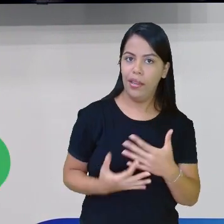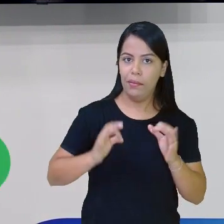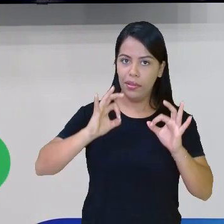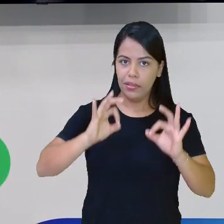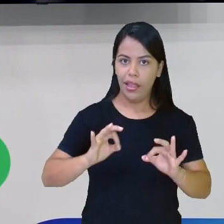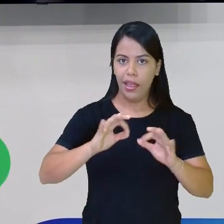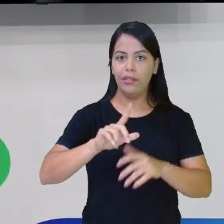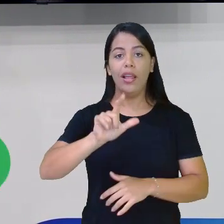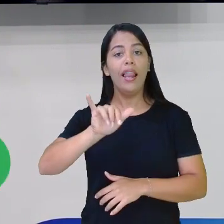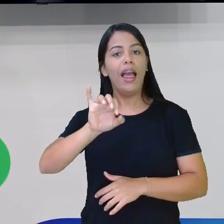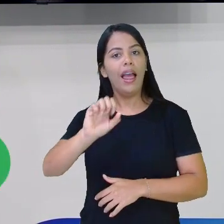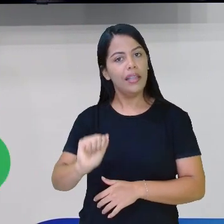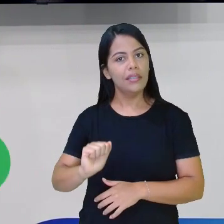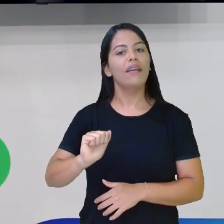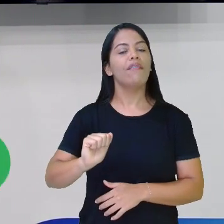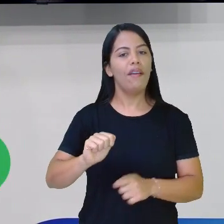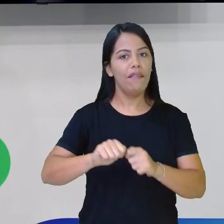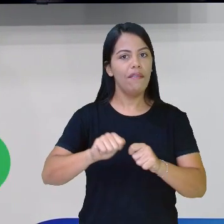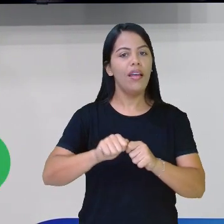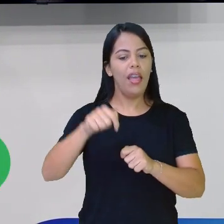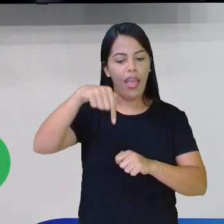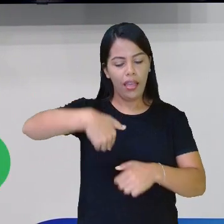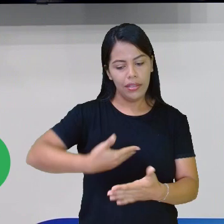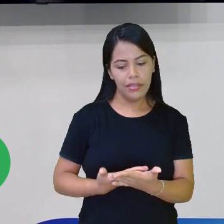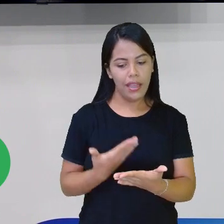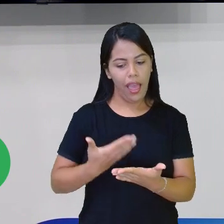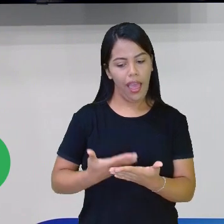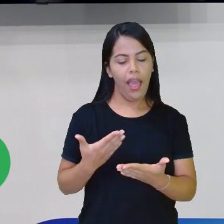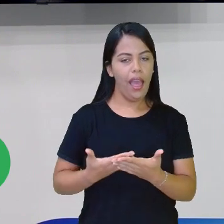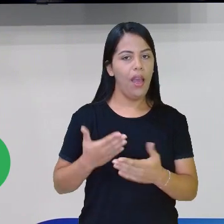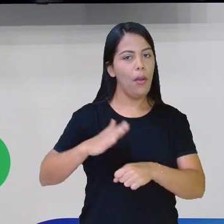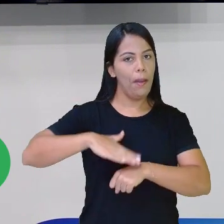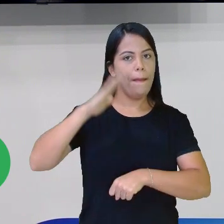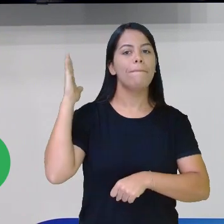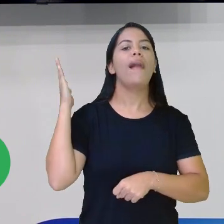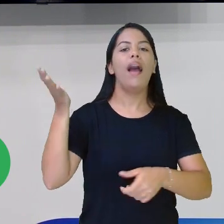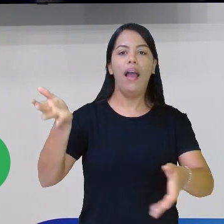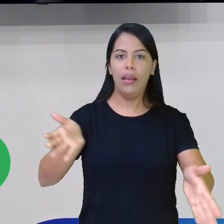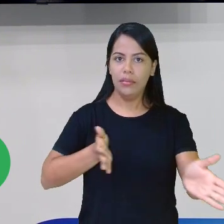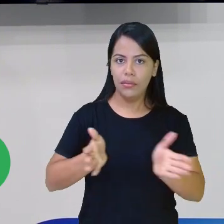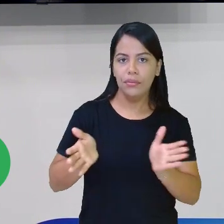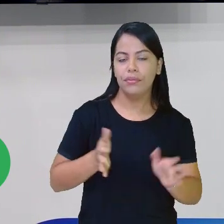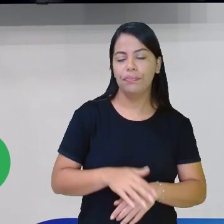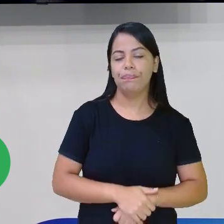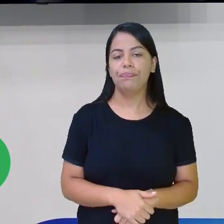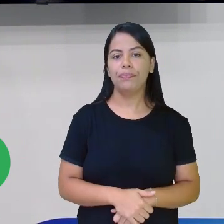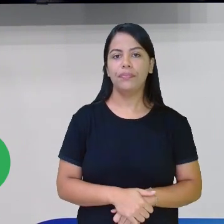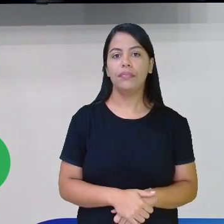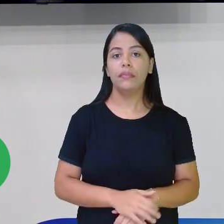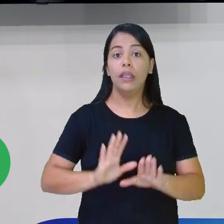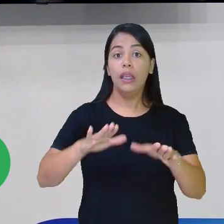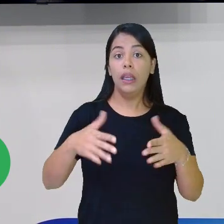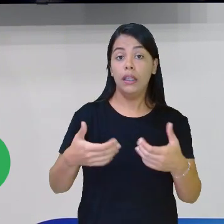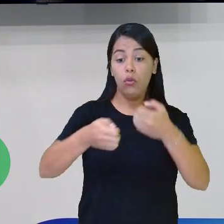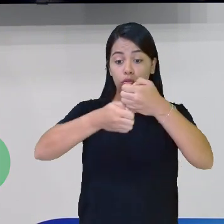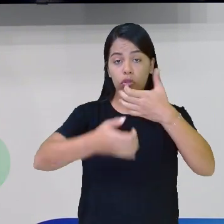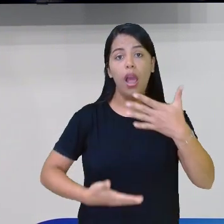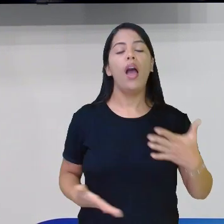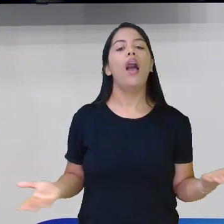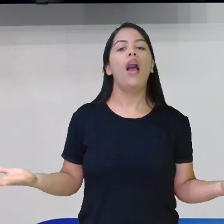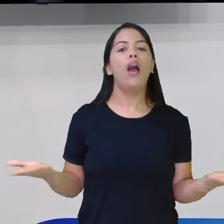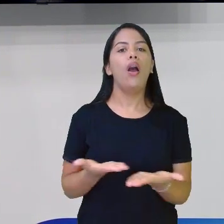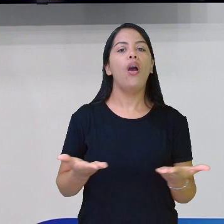sinais. Laysa vai levar essa aula a mais pessoa, vai tornar essa aula mais inclusiva. E no chat para verificar a